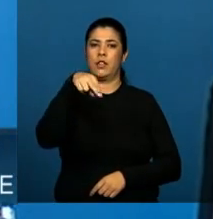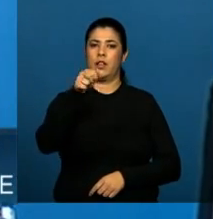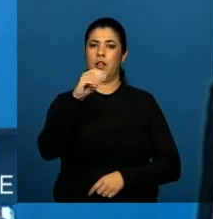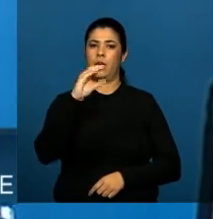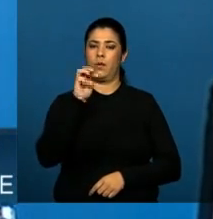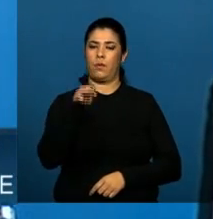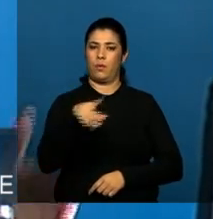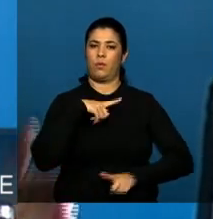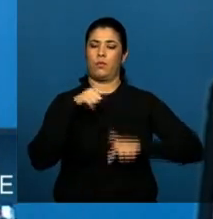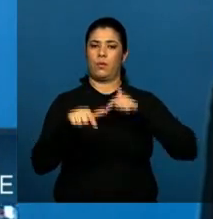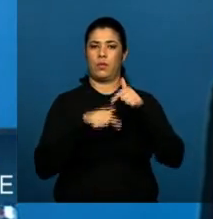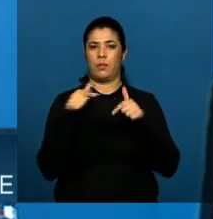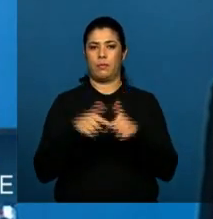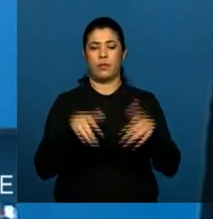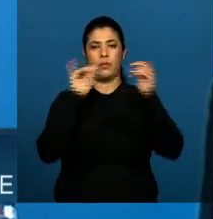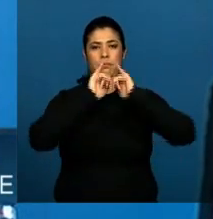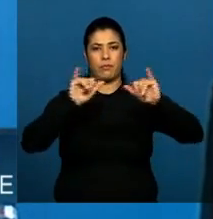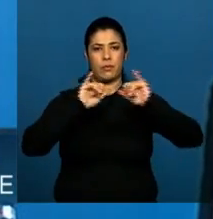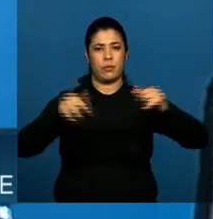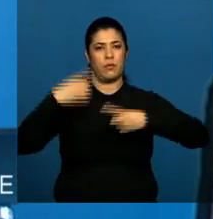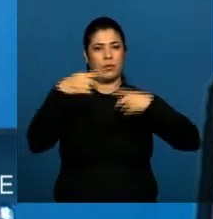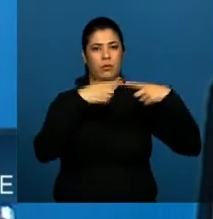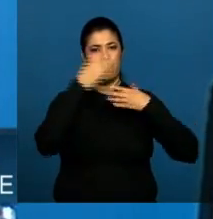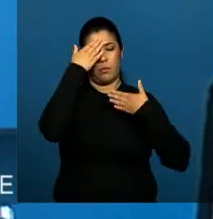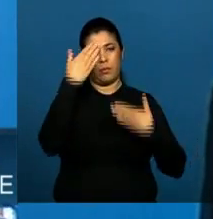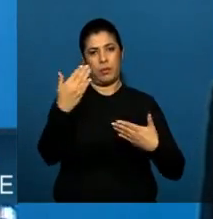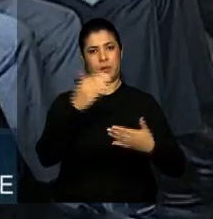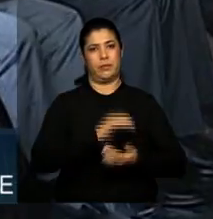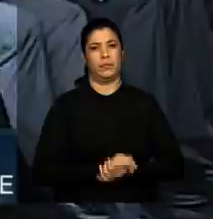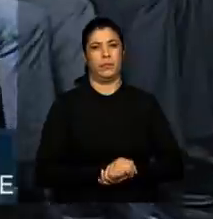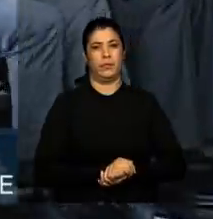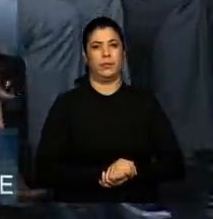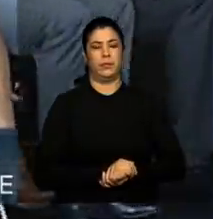no trabalho de promover o debate público. Muito obrigada.